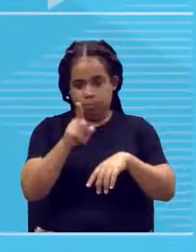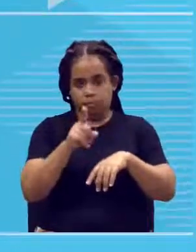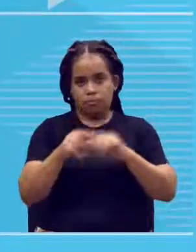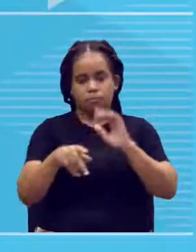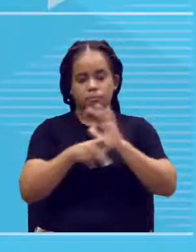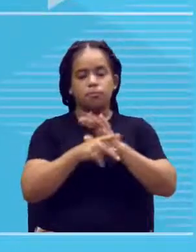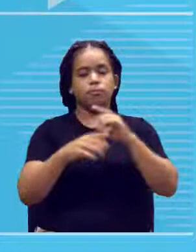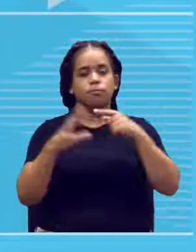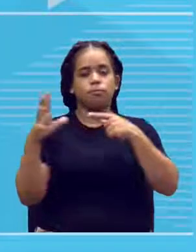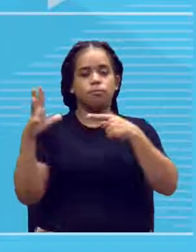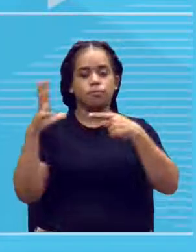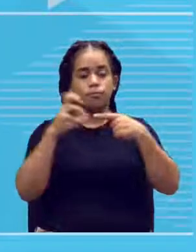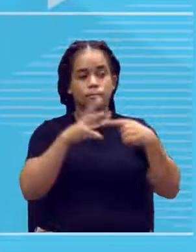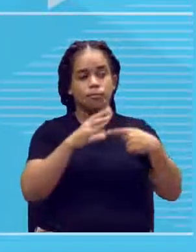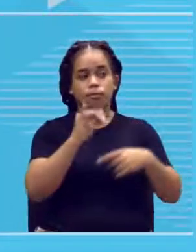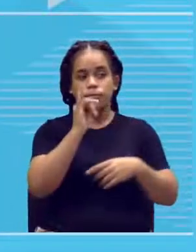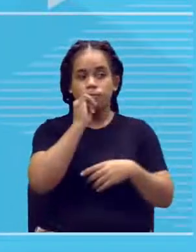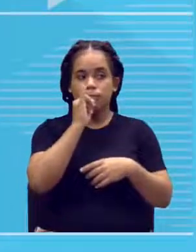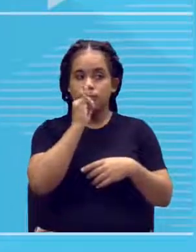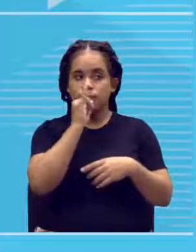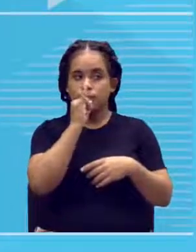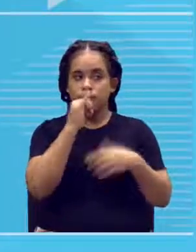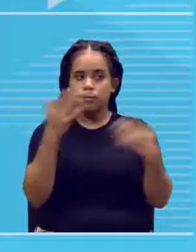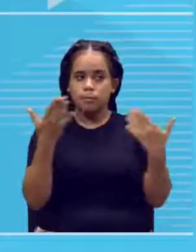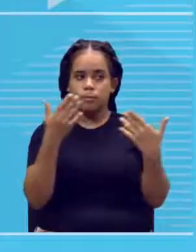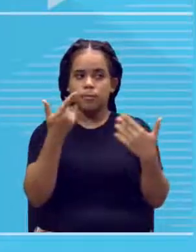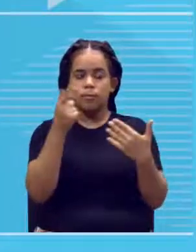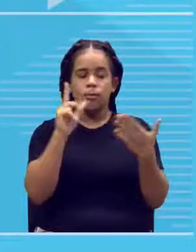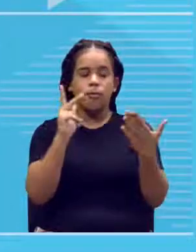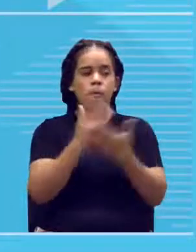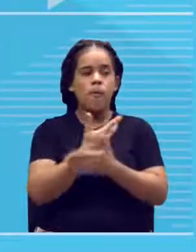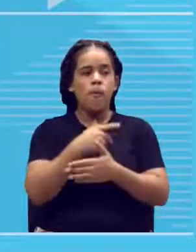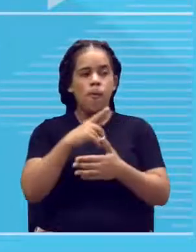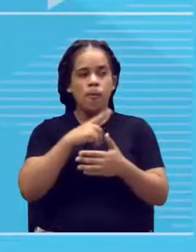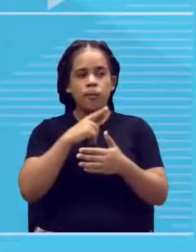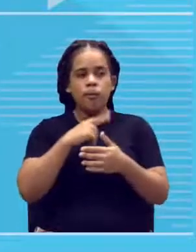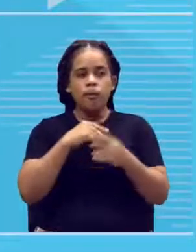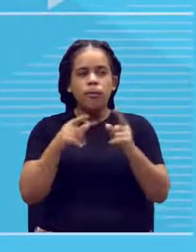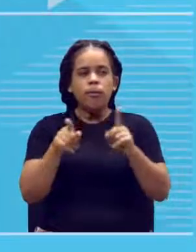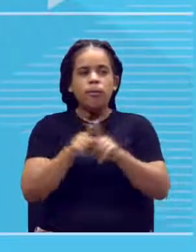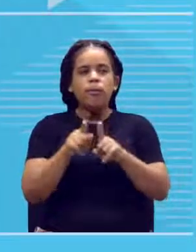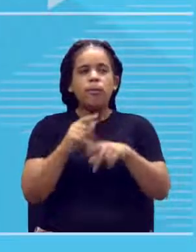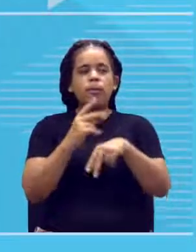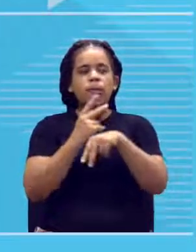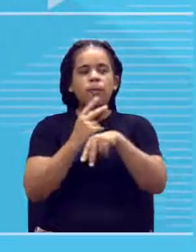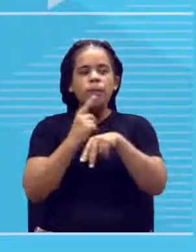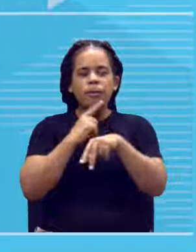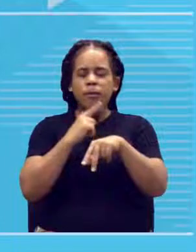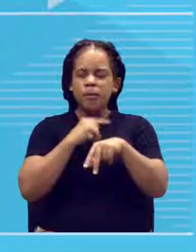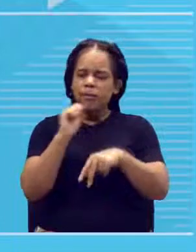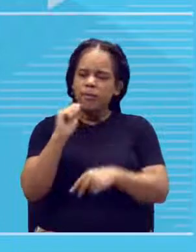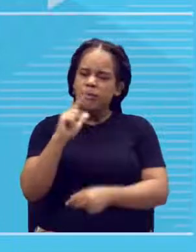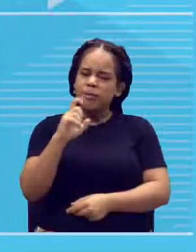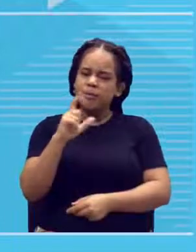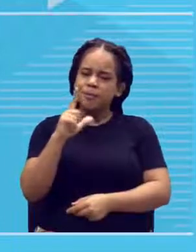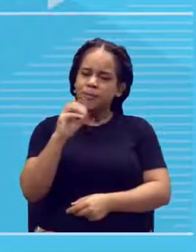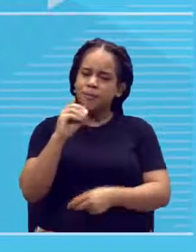dominante. Exemplo aqui, outra situação. Os alelos são diferentes. Eu posso ter um pai com